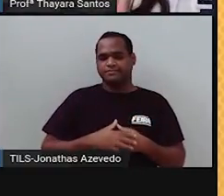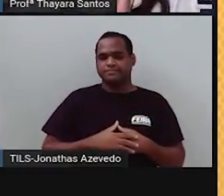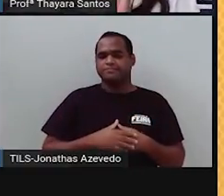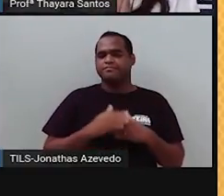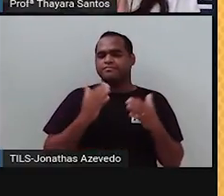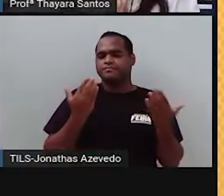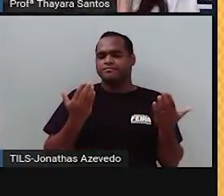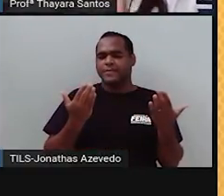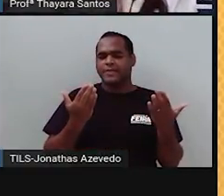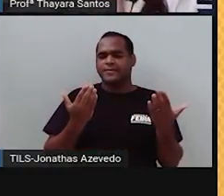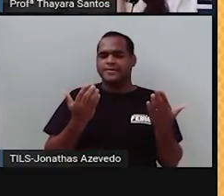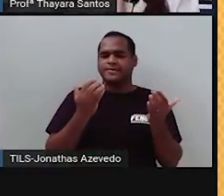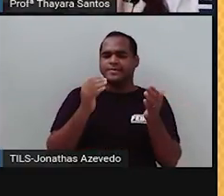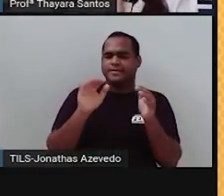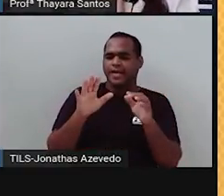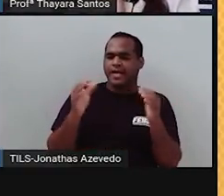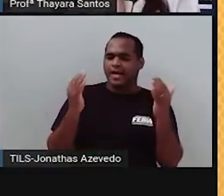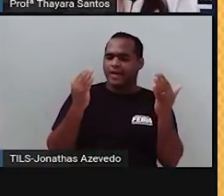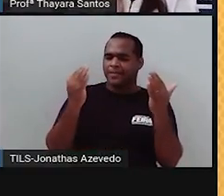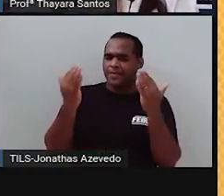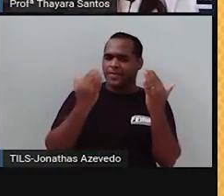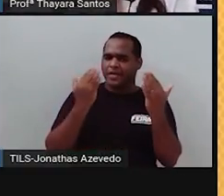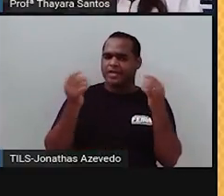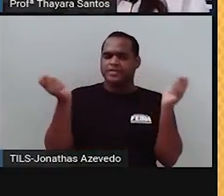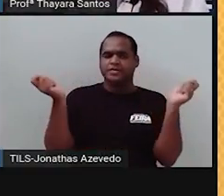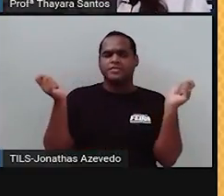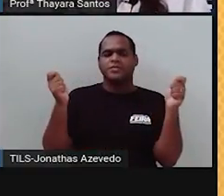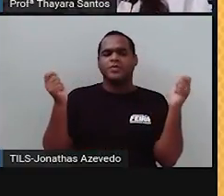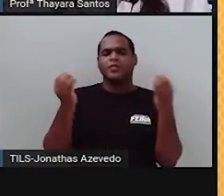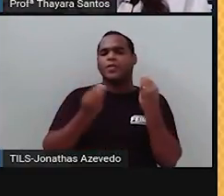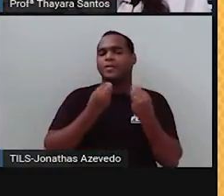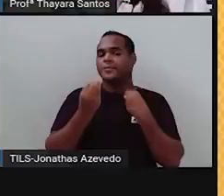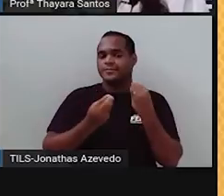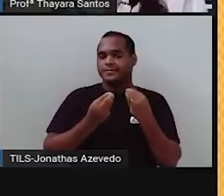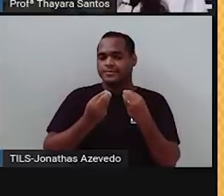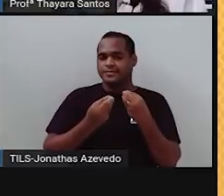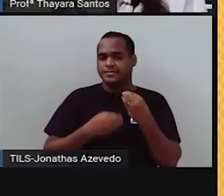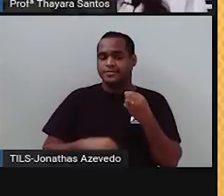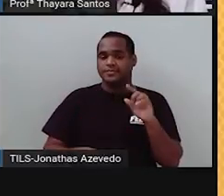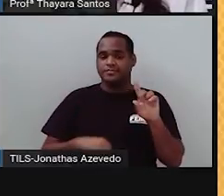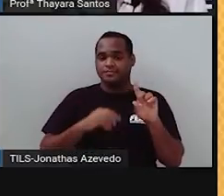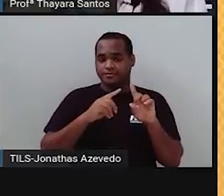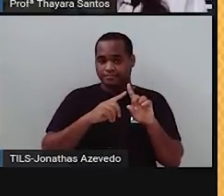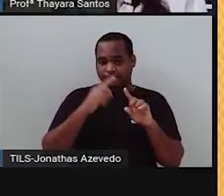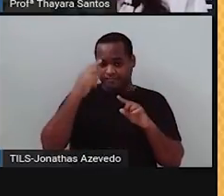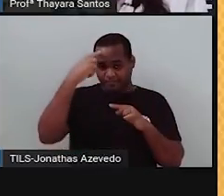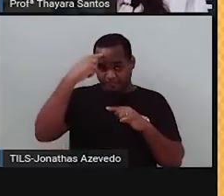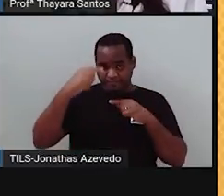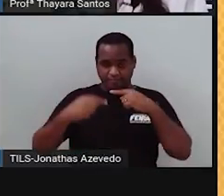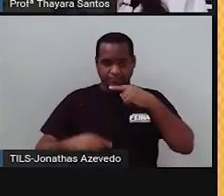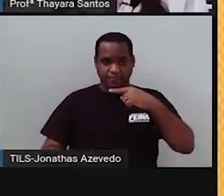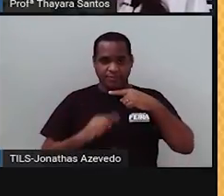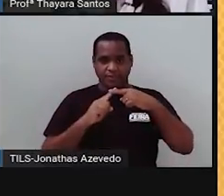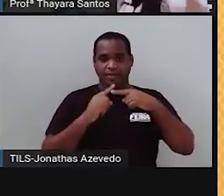proporção fenotípica, que a característica observável que a gente viu? Das 16 ervilhas que nasceram,